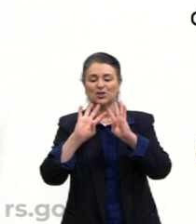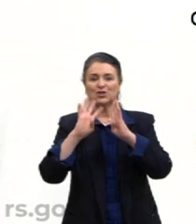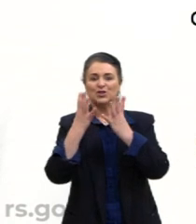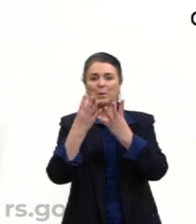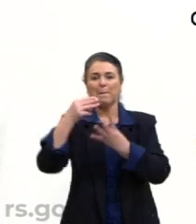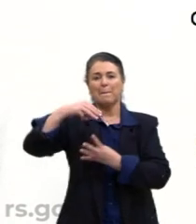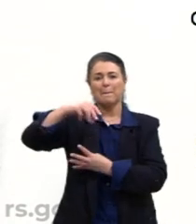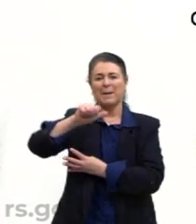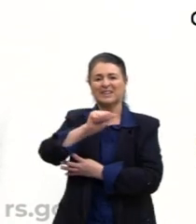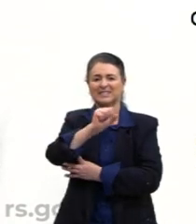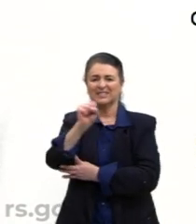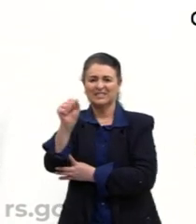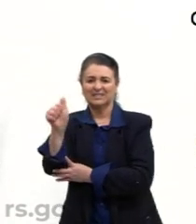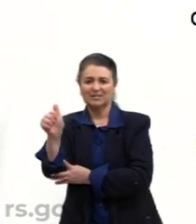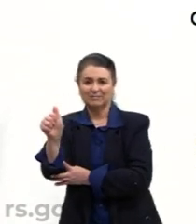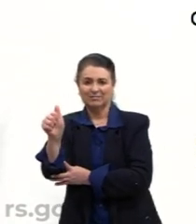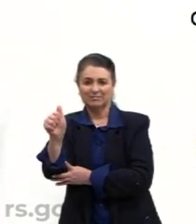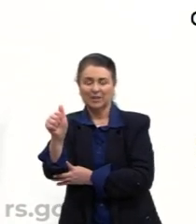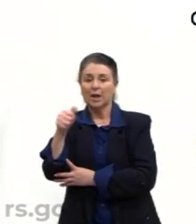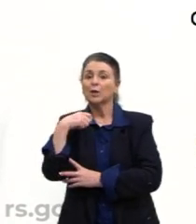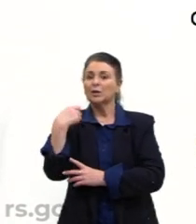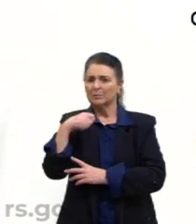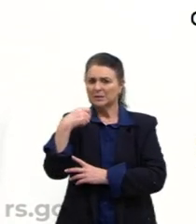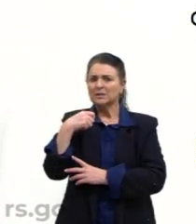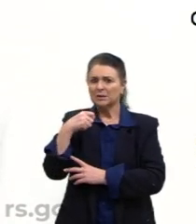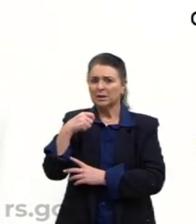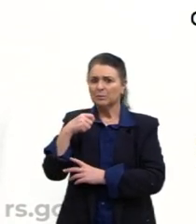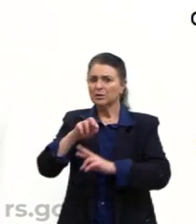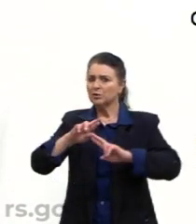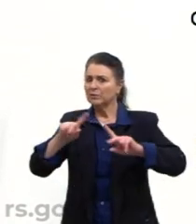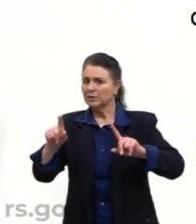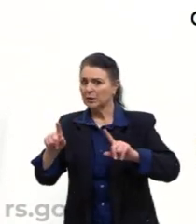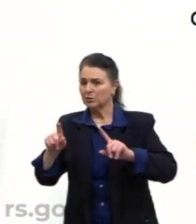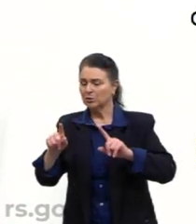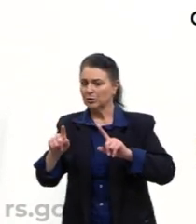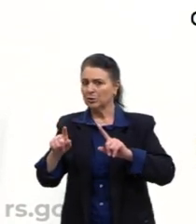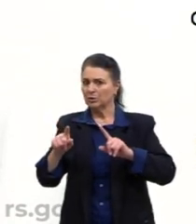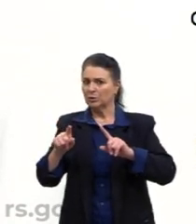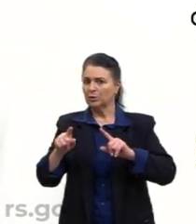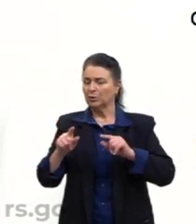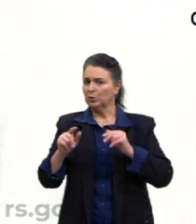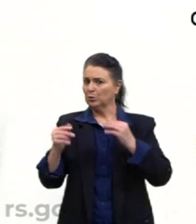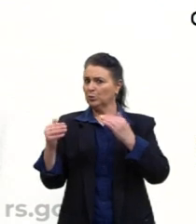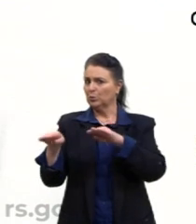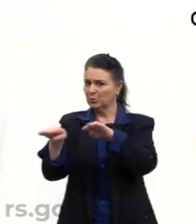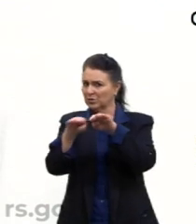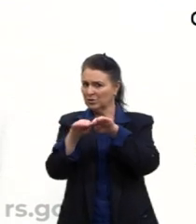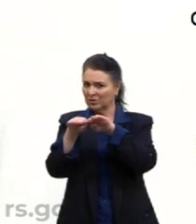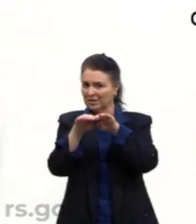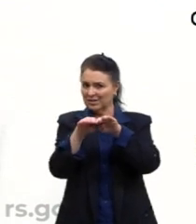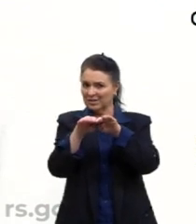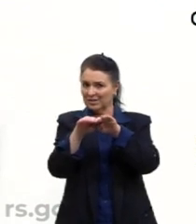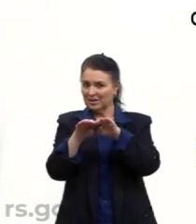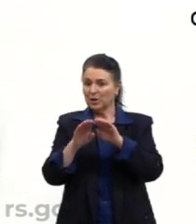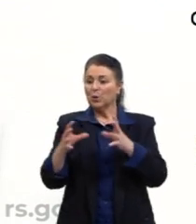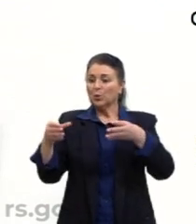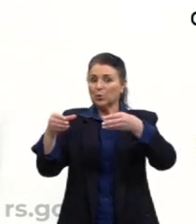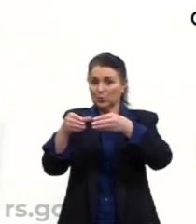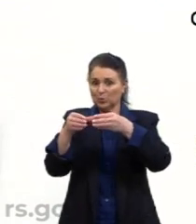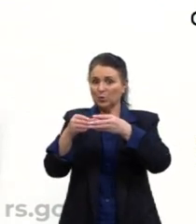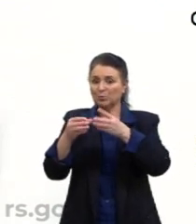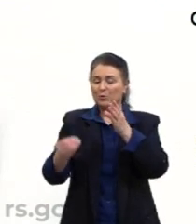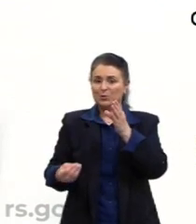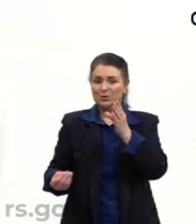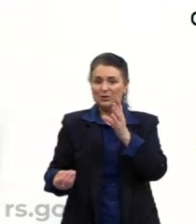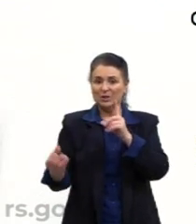diferentes dos iguais. E aí, geralmente, as classes dominantes criam esses movimentos diferentes e quando as classes